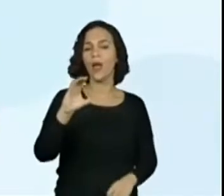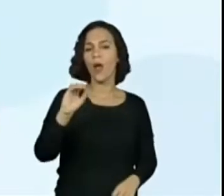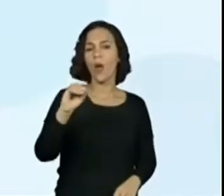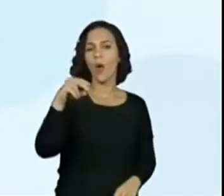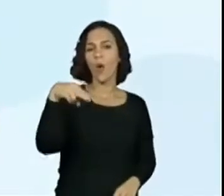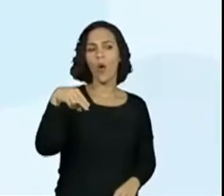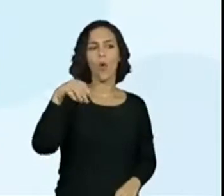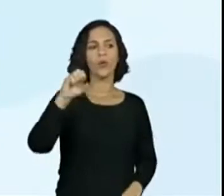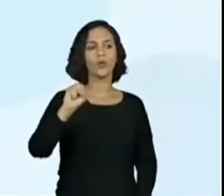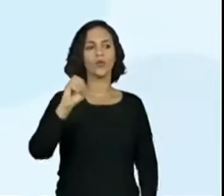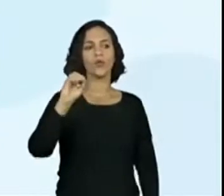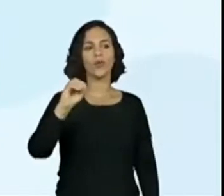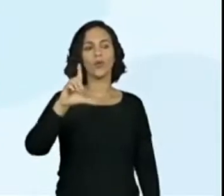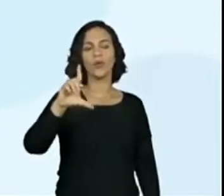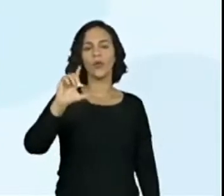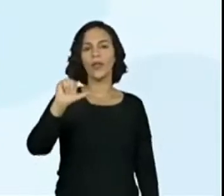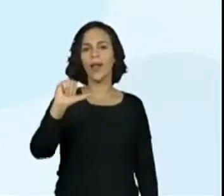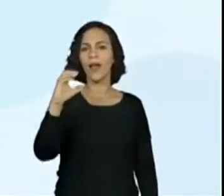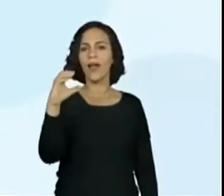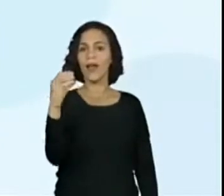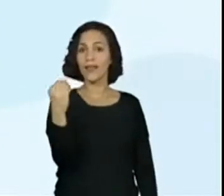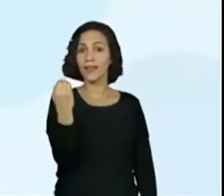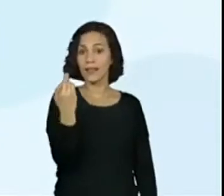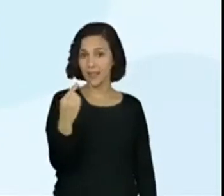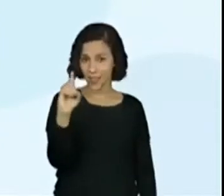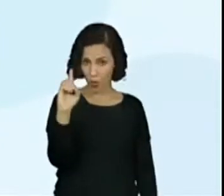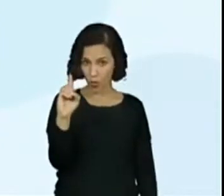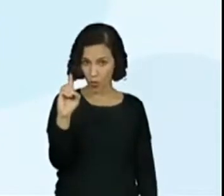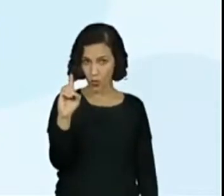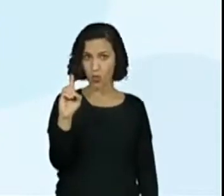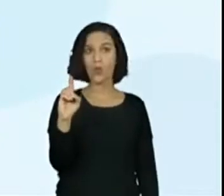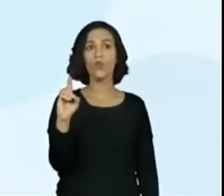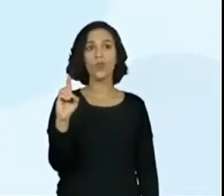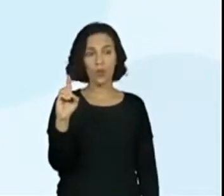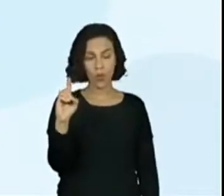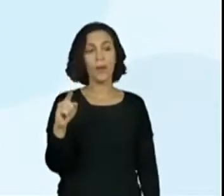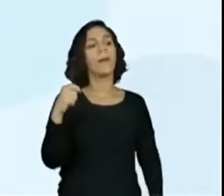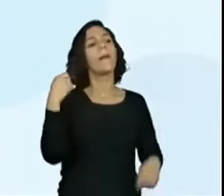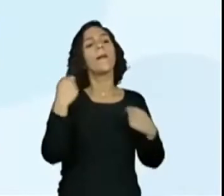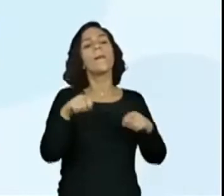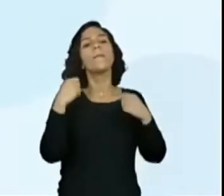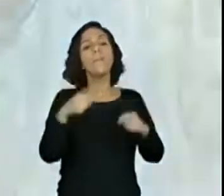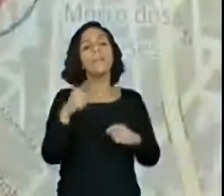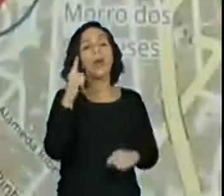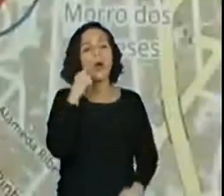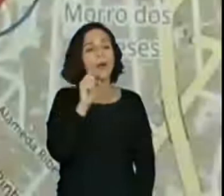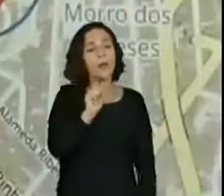e precisam se dirigir a pé para esse hospital aqui,